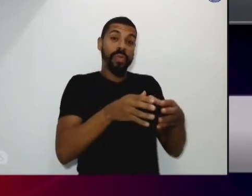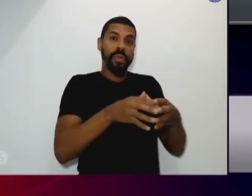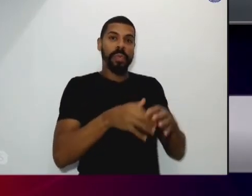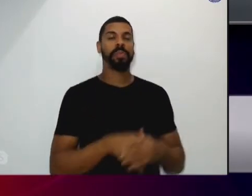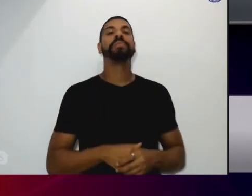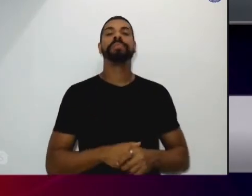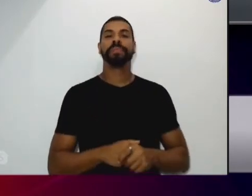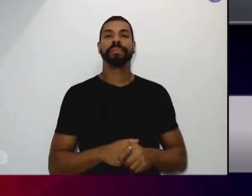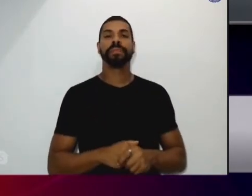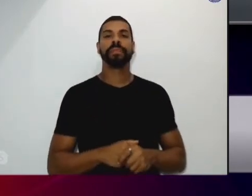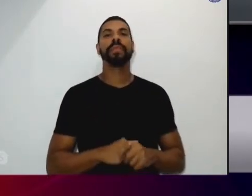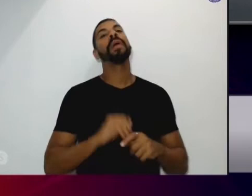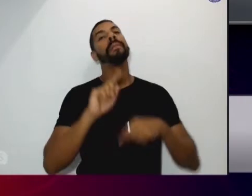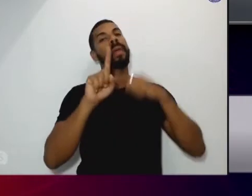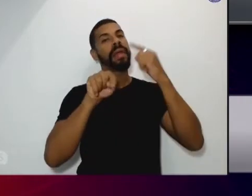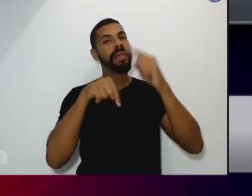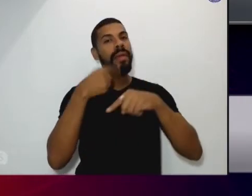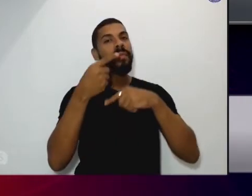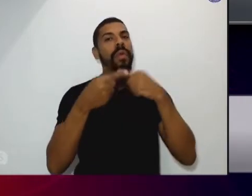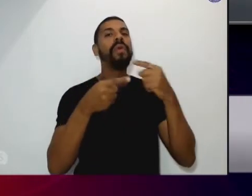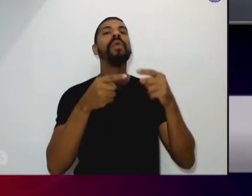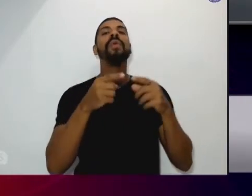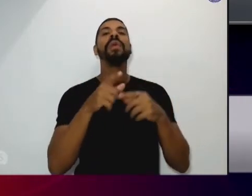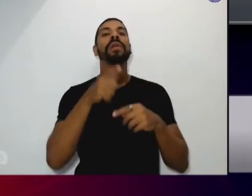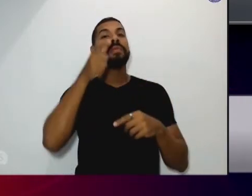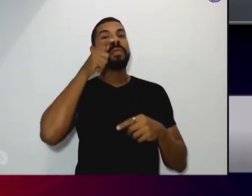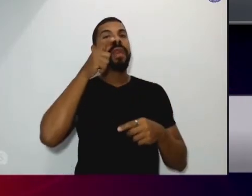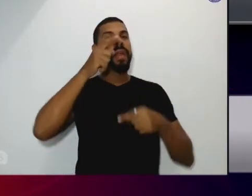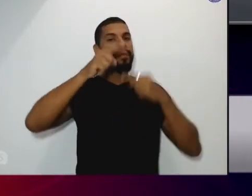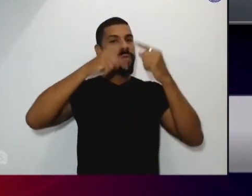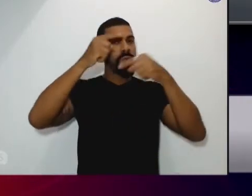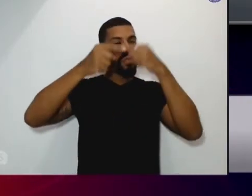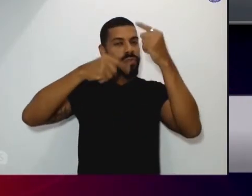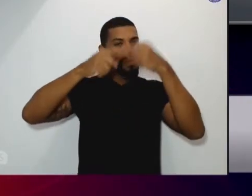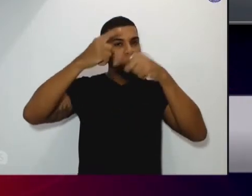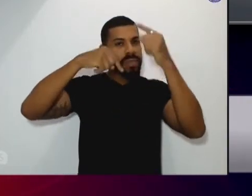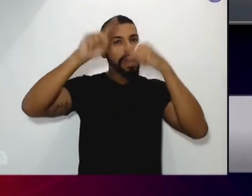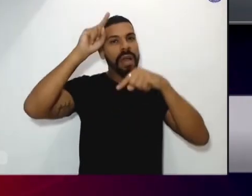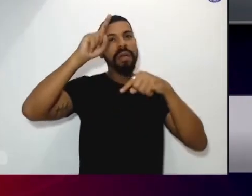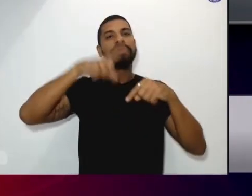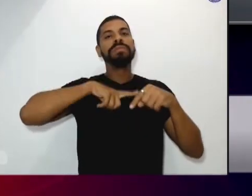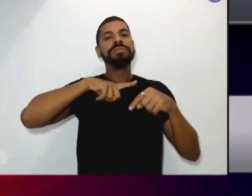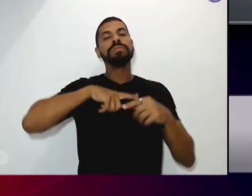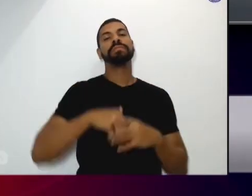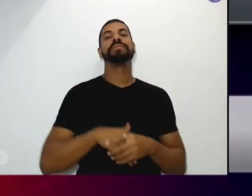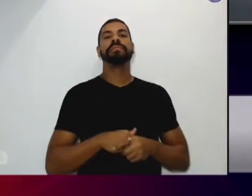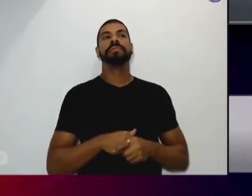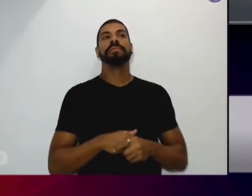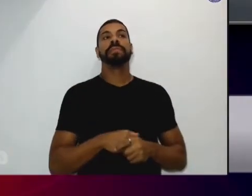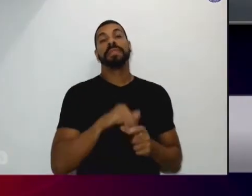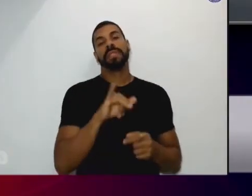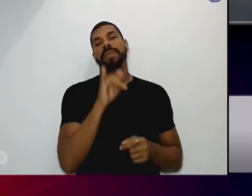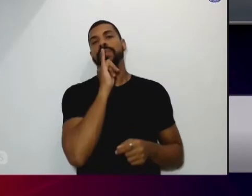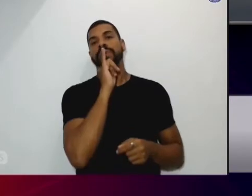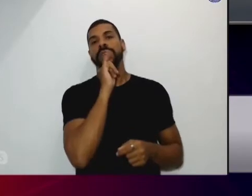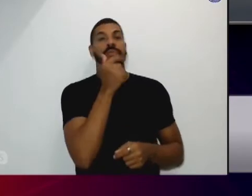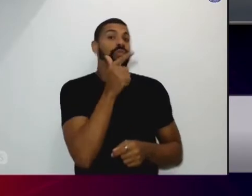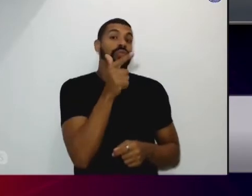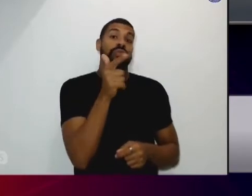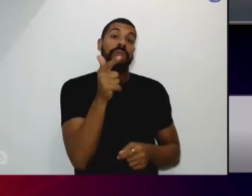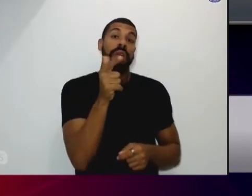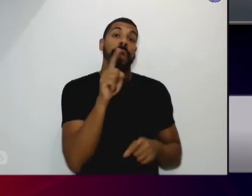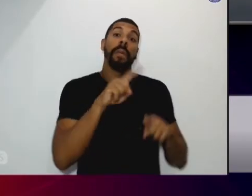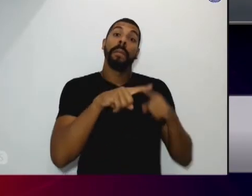para depois a gente vendo evolução o progresso a melhora dela para poder se não tiver evolução nem progresso nem melhor a gente